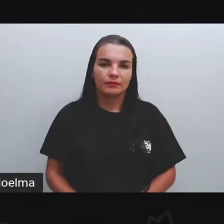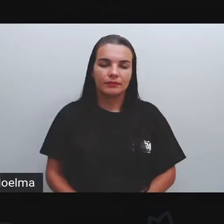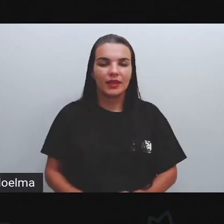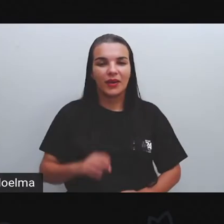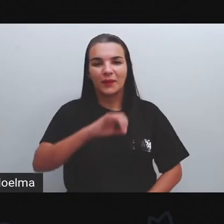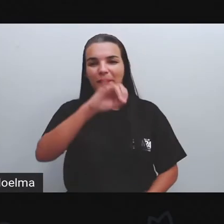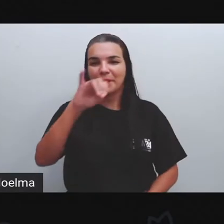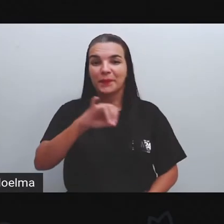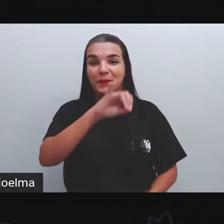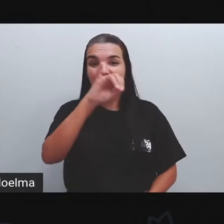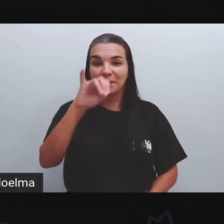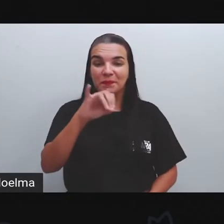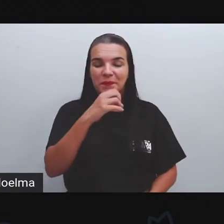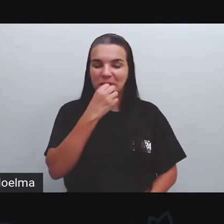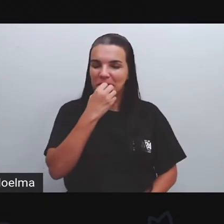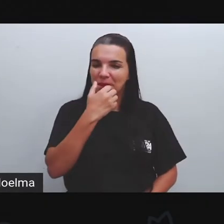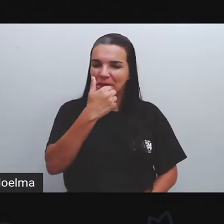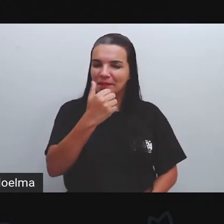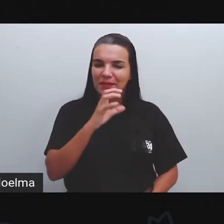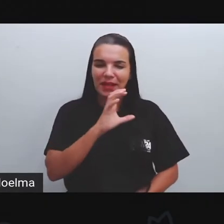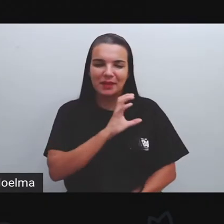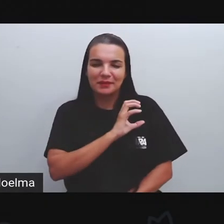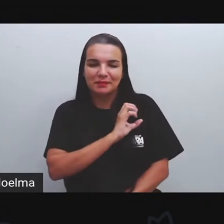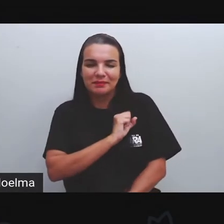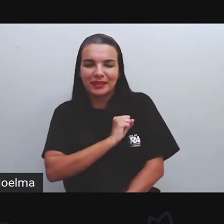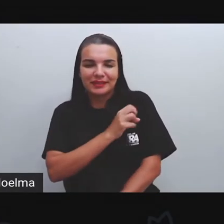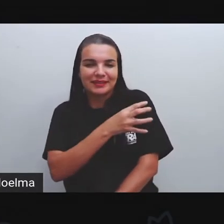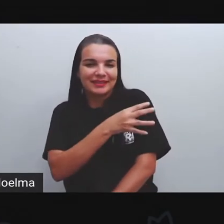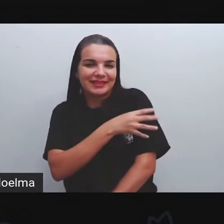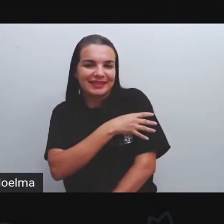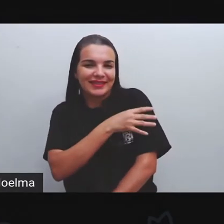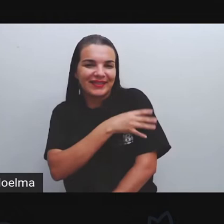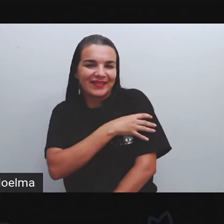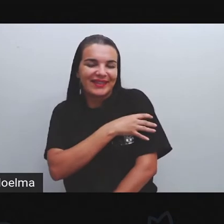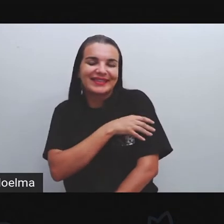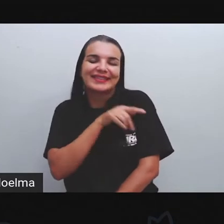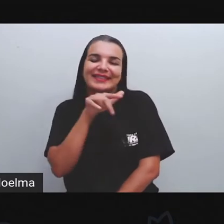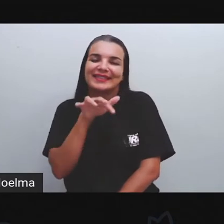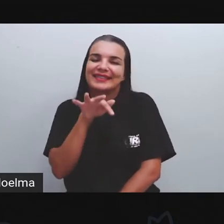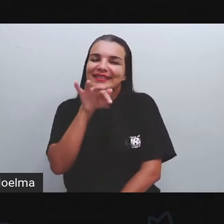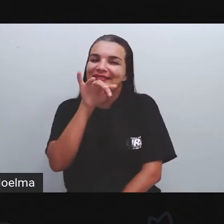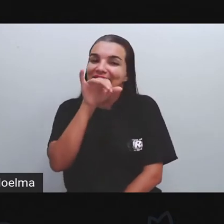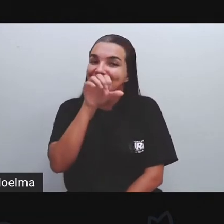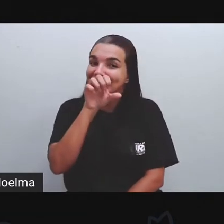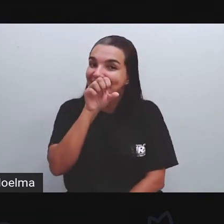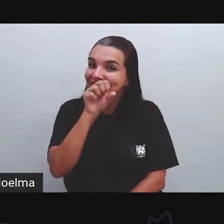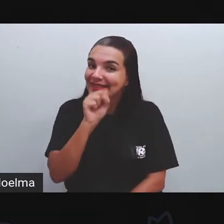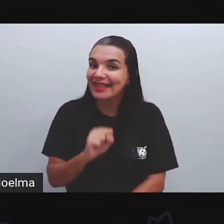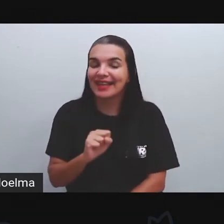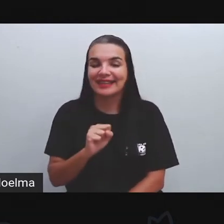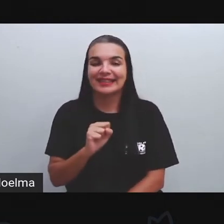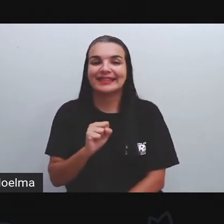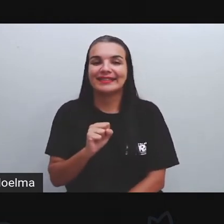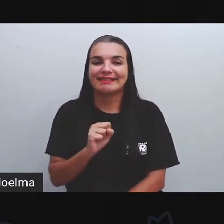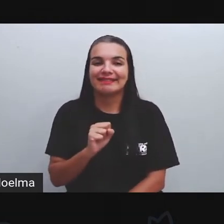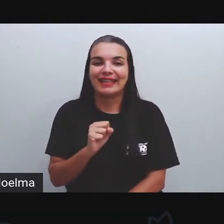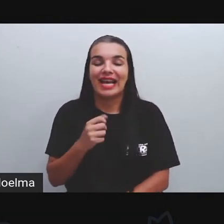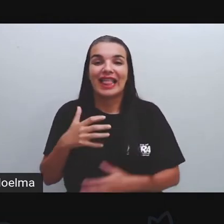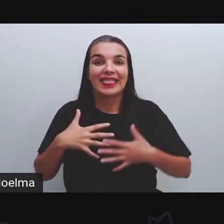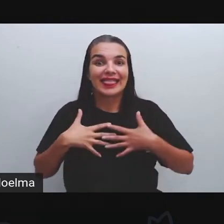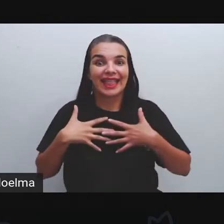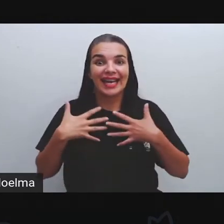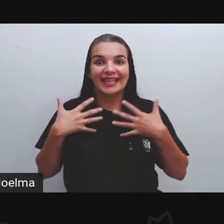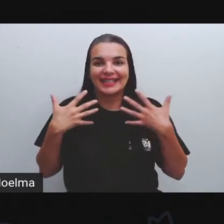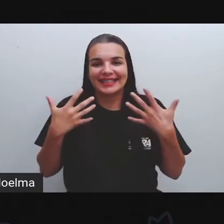Olá, meus amores, meus queridos e amados alunos da cidade de Ceira de Santana. É com